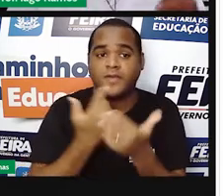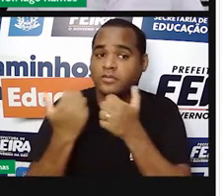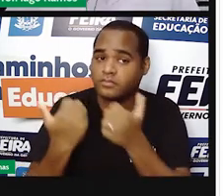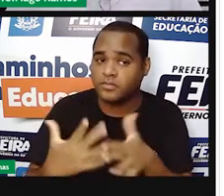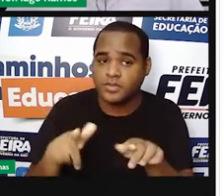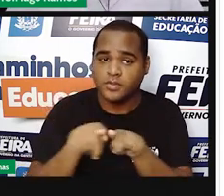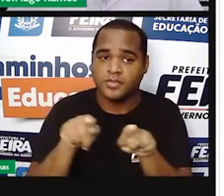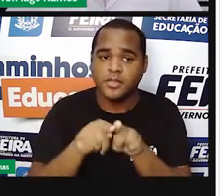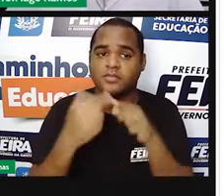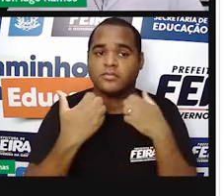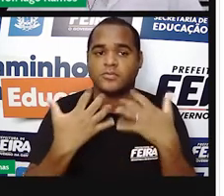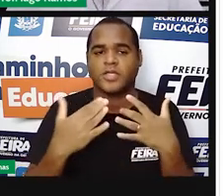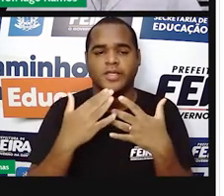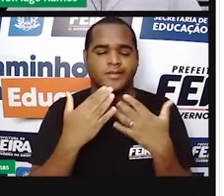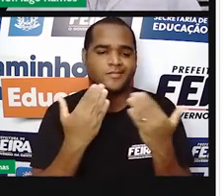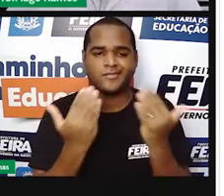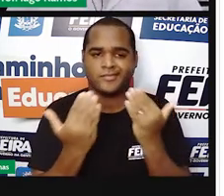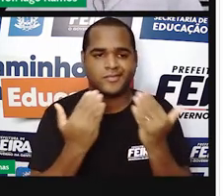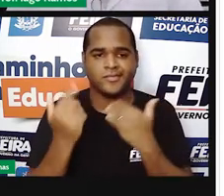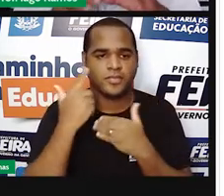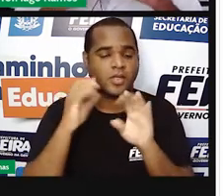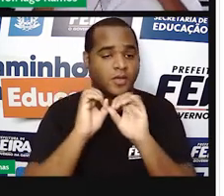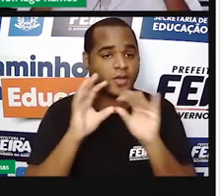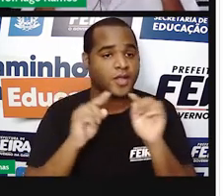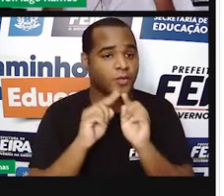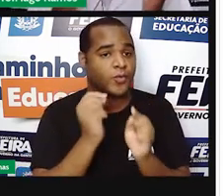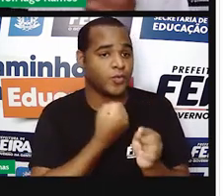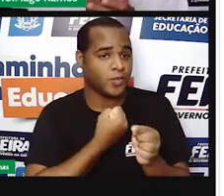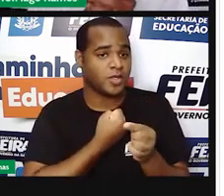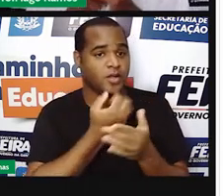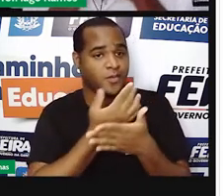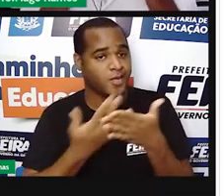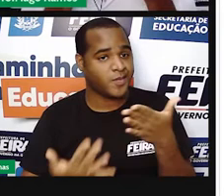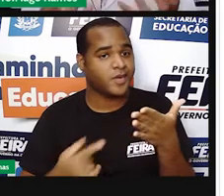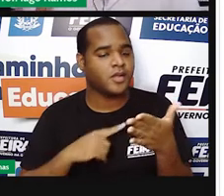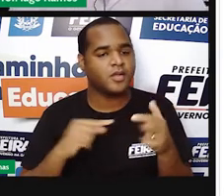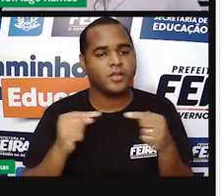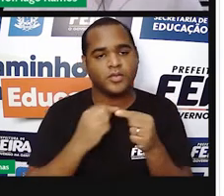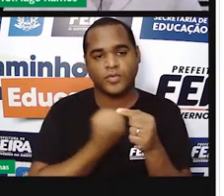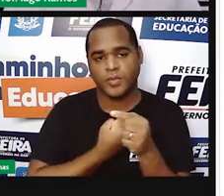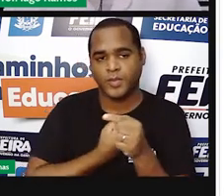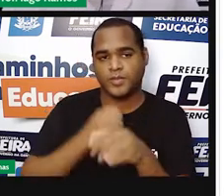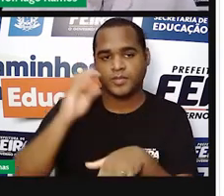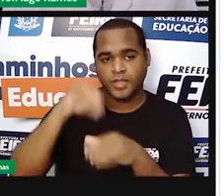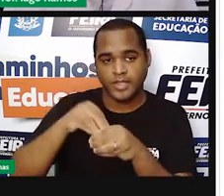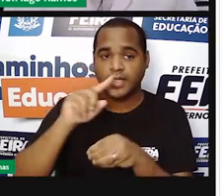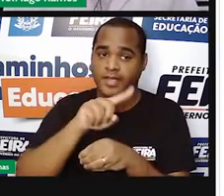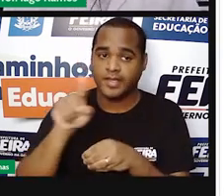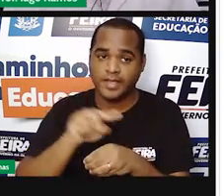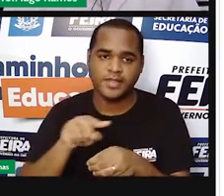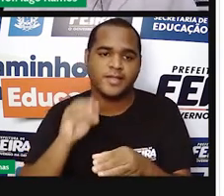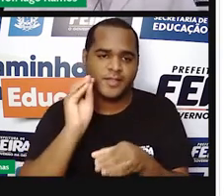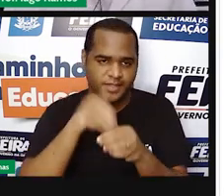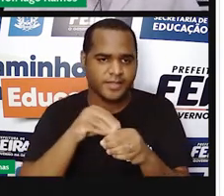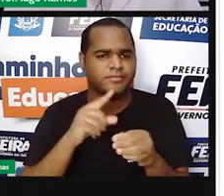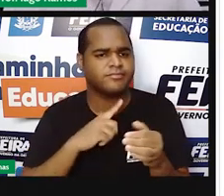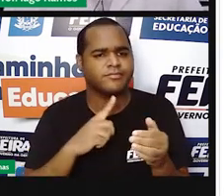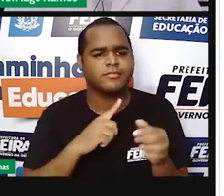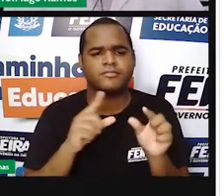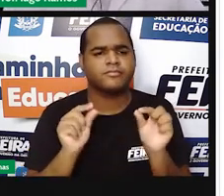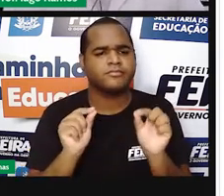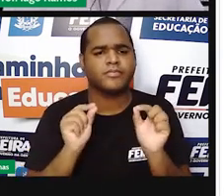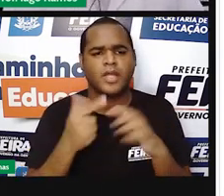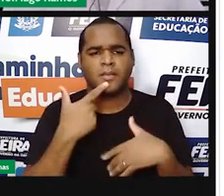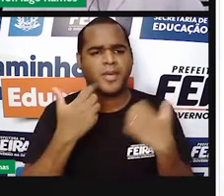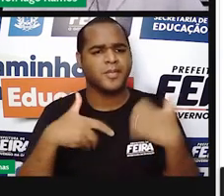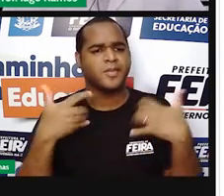inteiros é uma forma de representar números reais. O senhor disse também que os números inteiros estão dentro dos números reais. O que o senhor está querendo